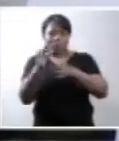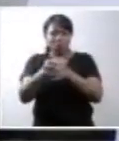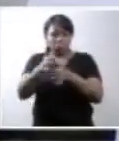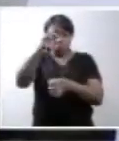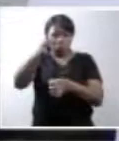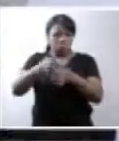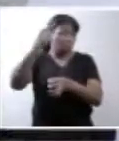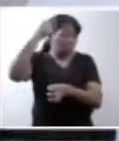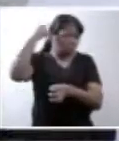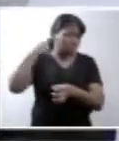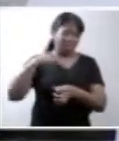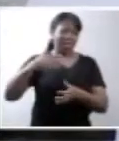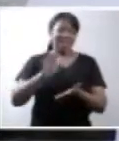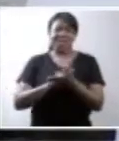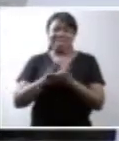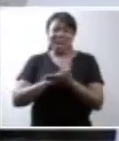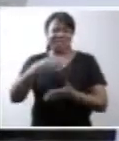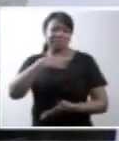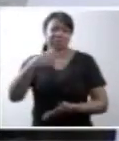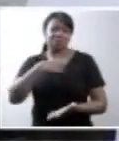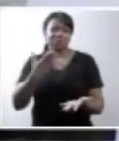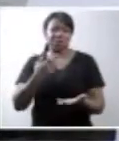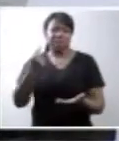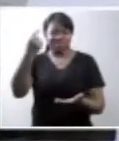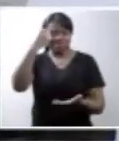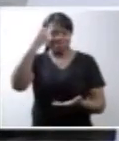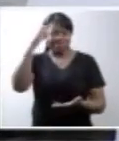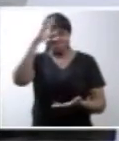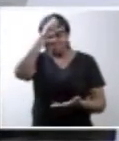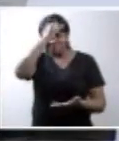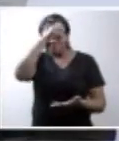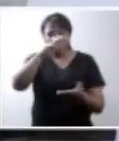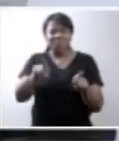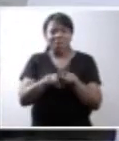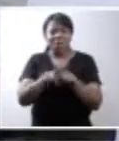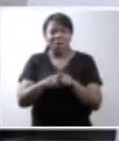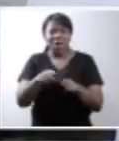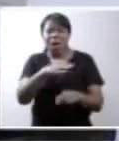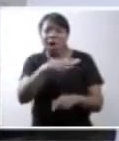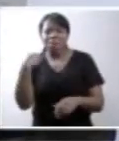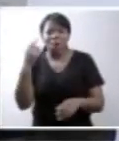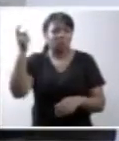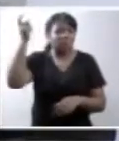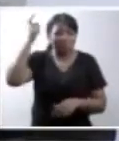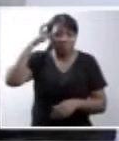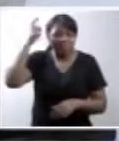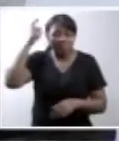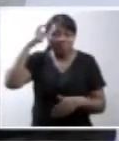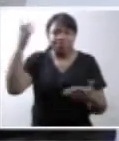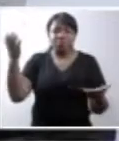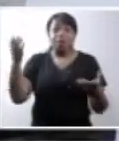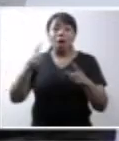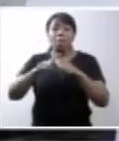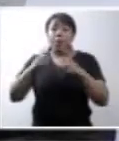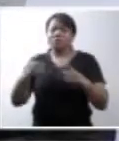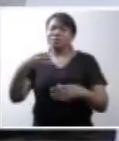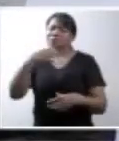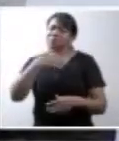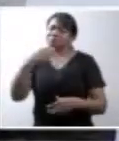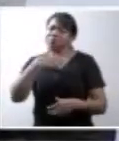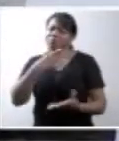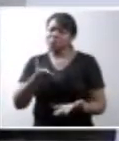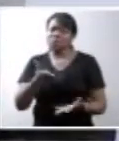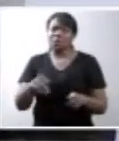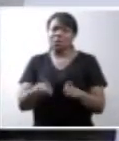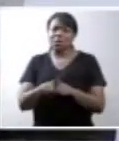Como se elas nada sentissem, como se elas não compreendessem as implicações da morte cerebral fetal ou como se todas elas sentissem